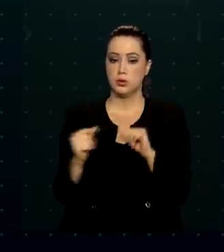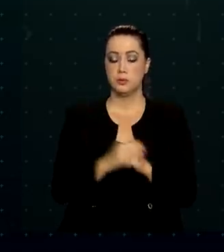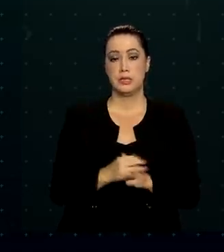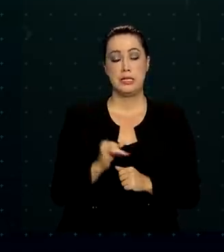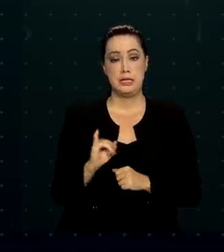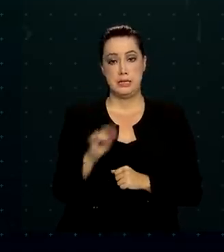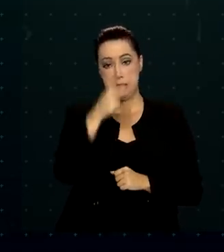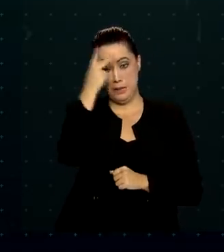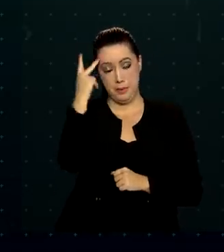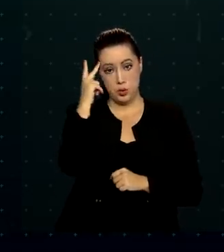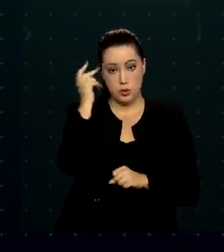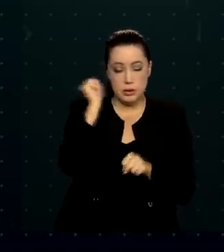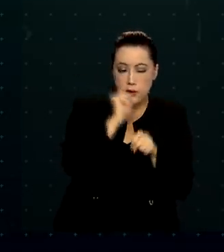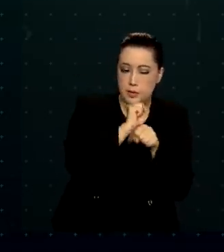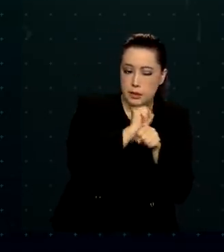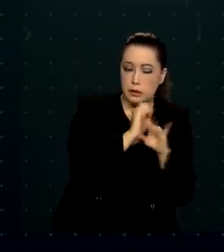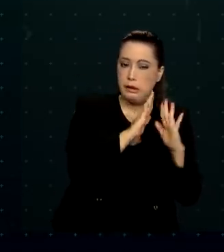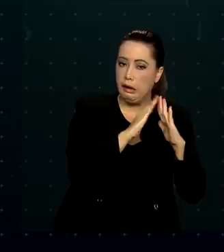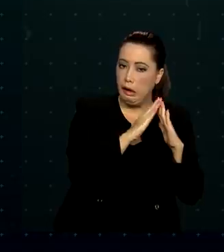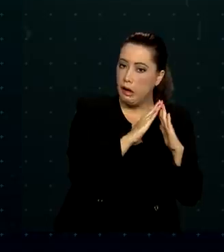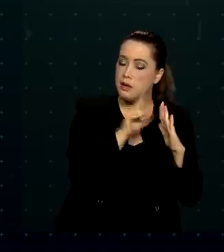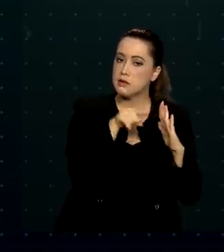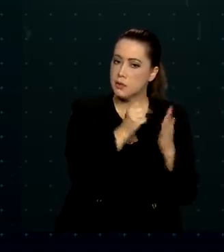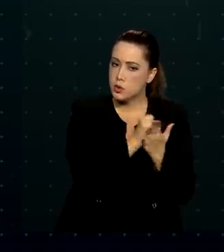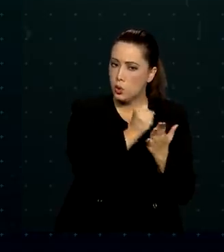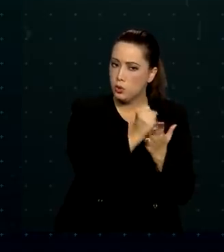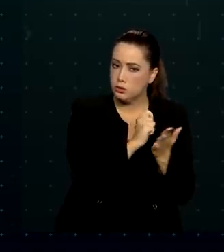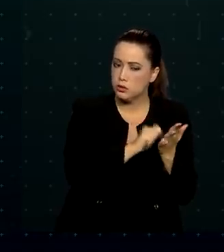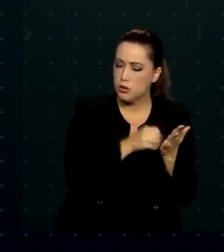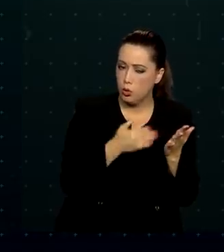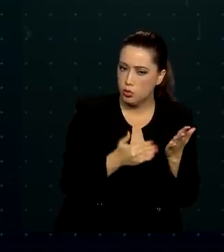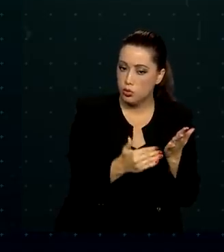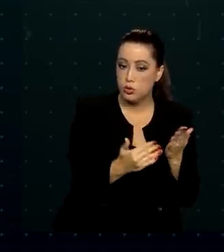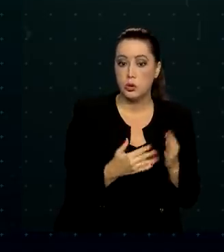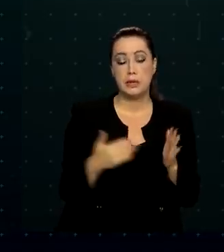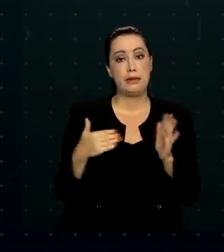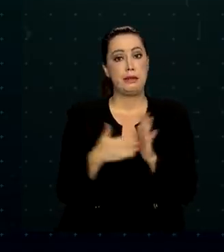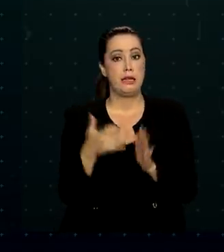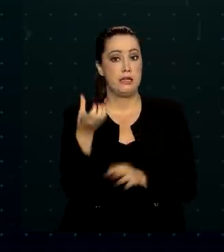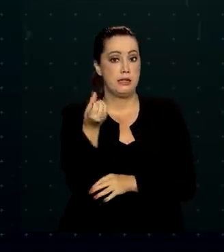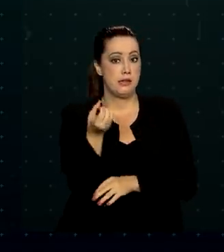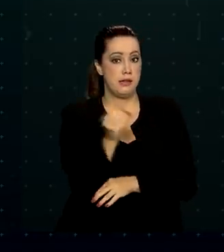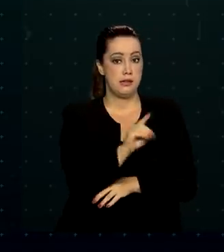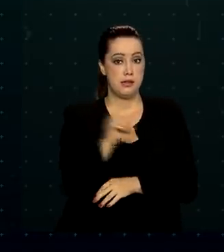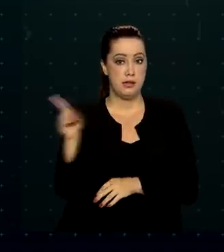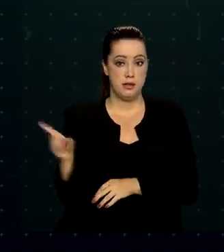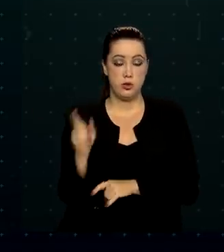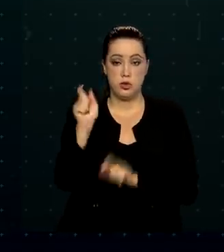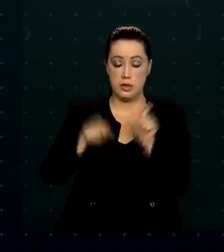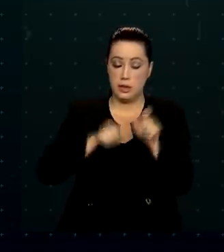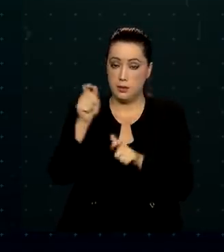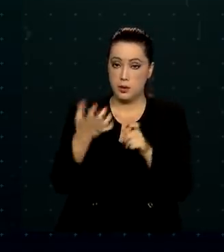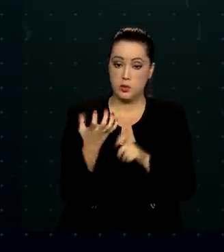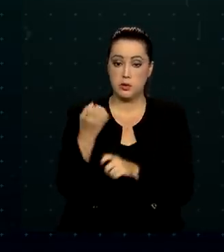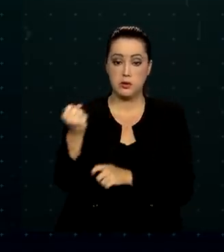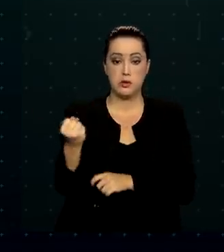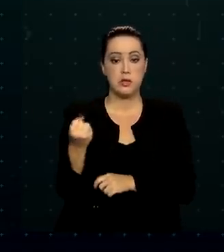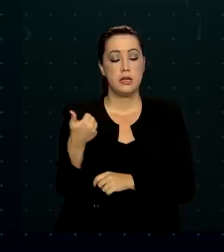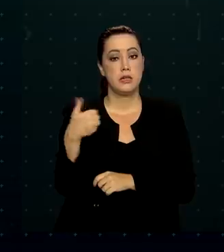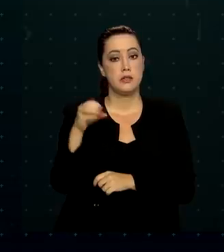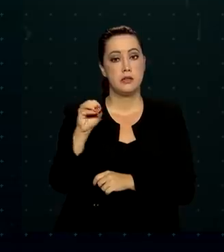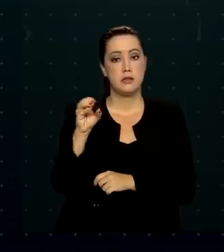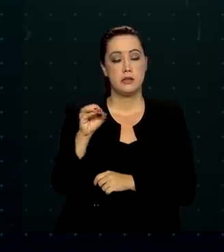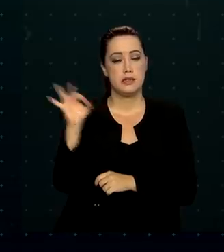suspensão temporária do contrato, a duração é de 60 dias e o empregado vai receber 100